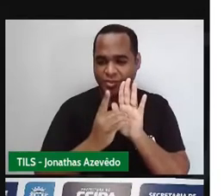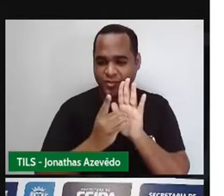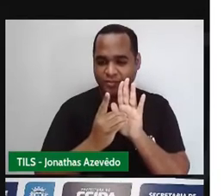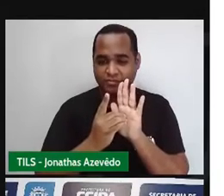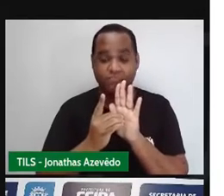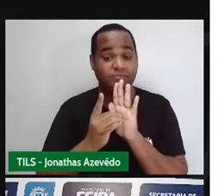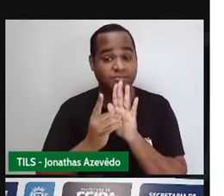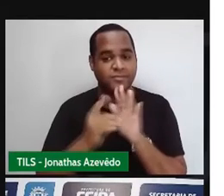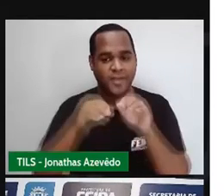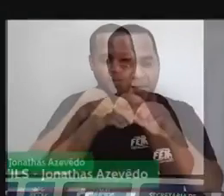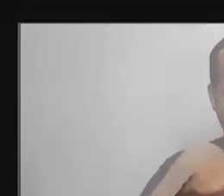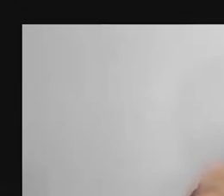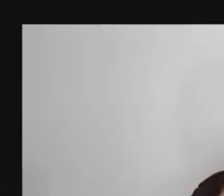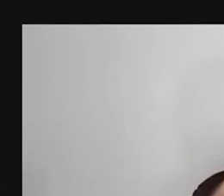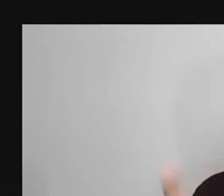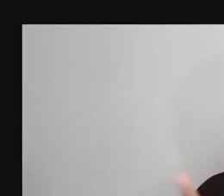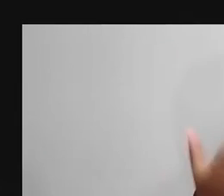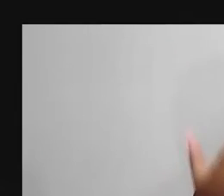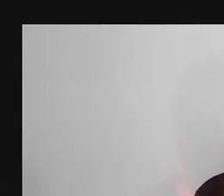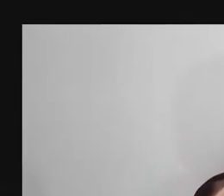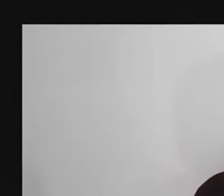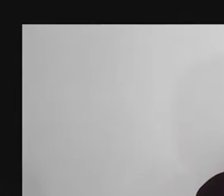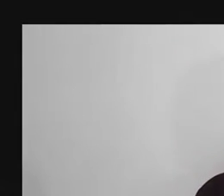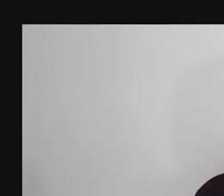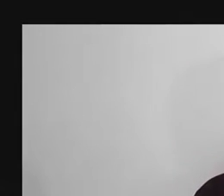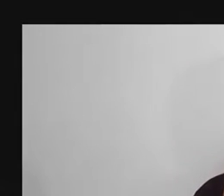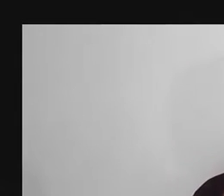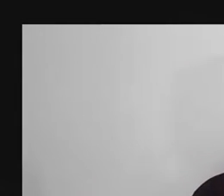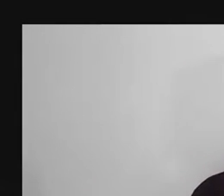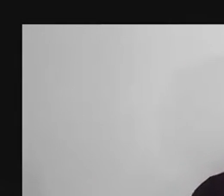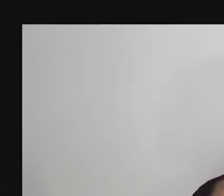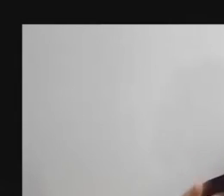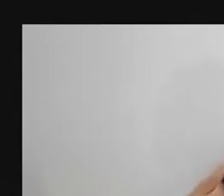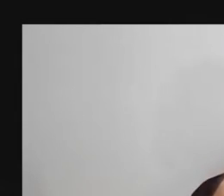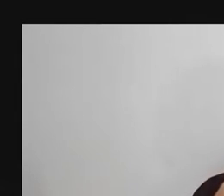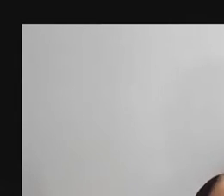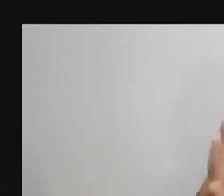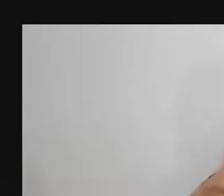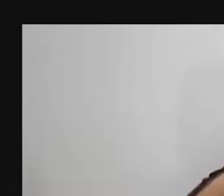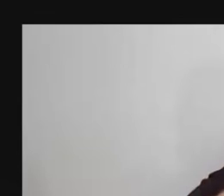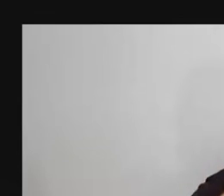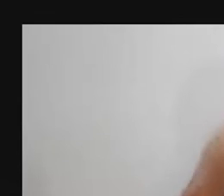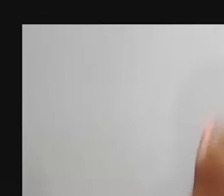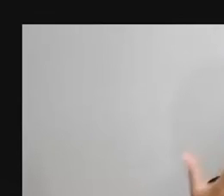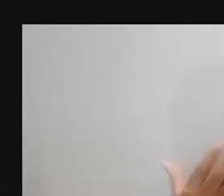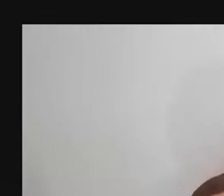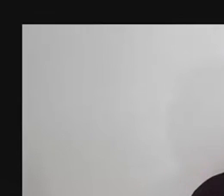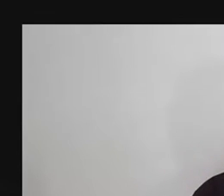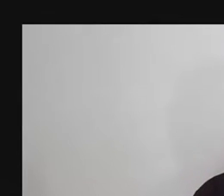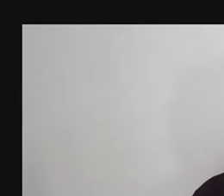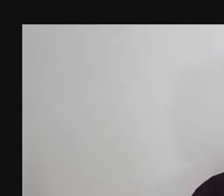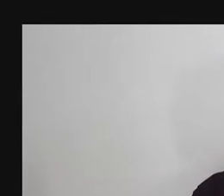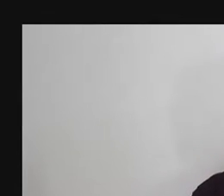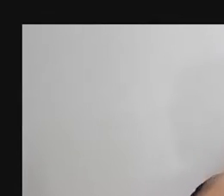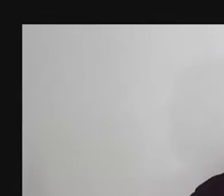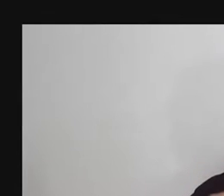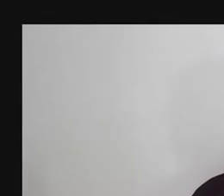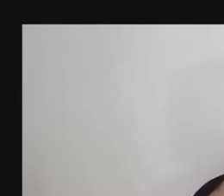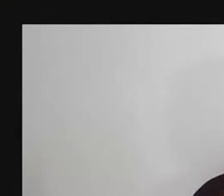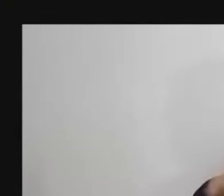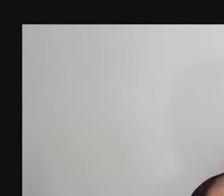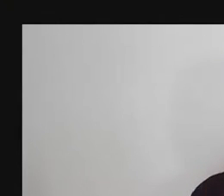compartilhado para você agora, e nele a gente vai trazer aí coisas que a gente precisa para